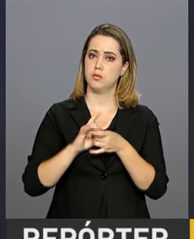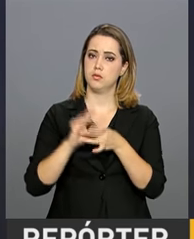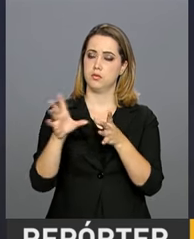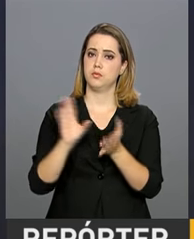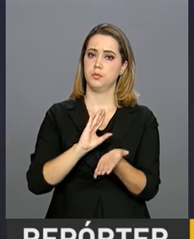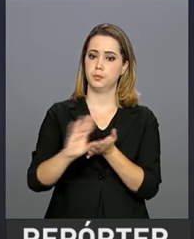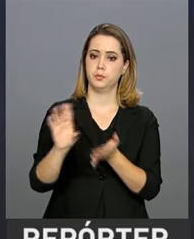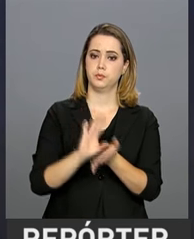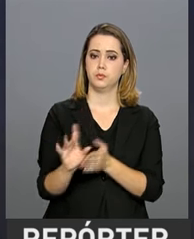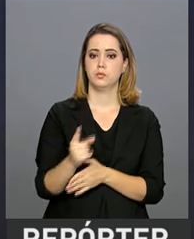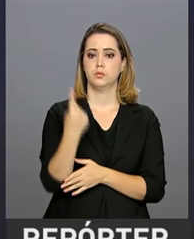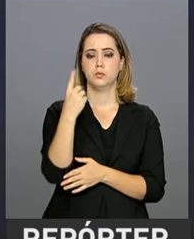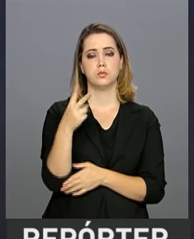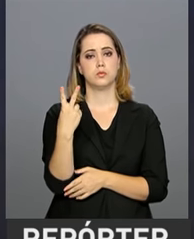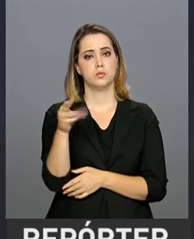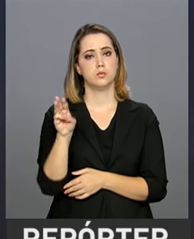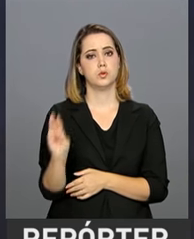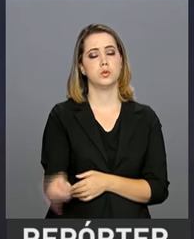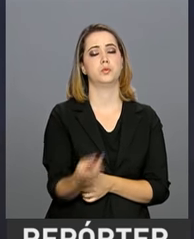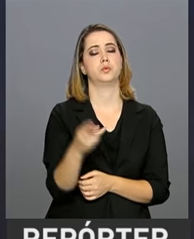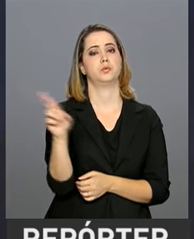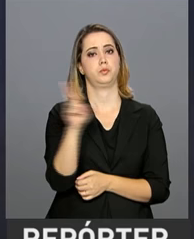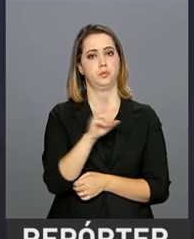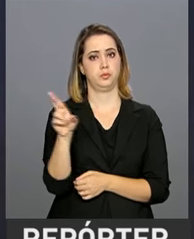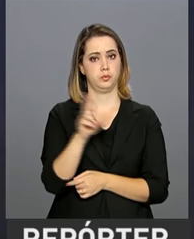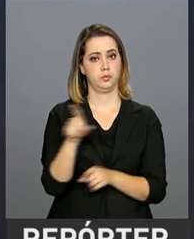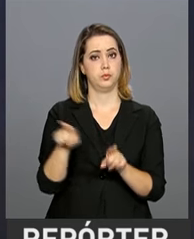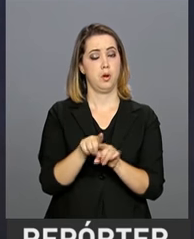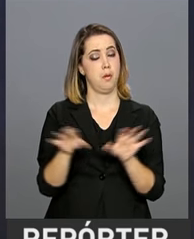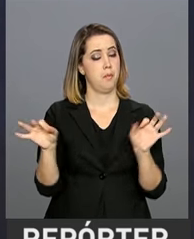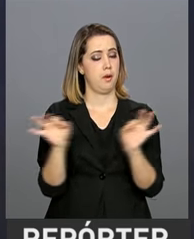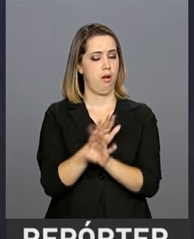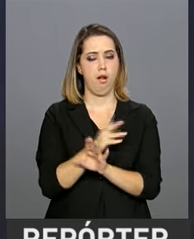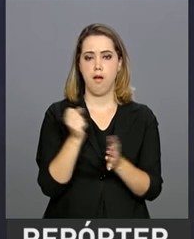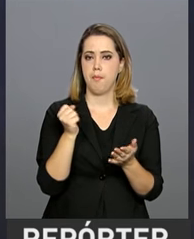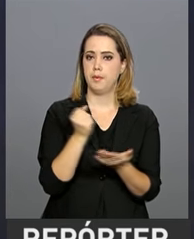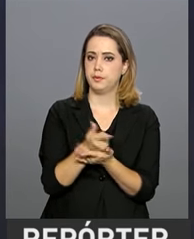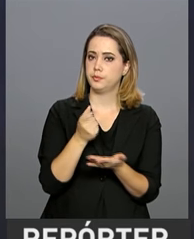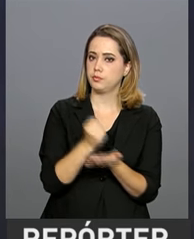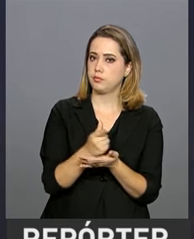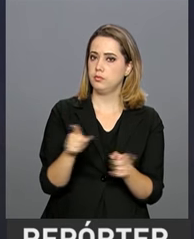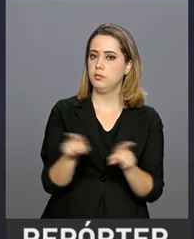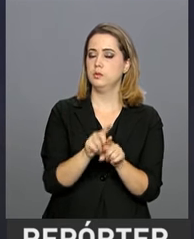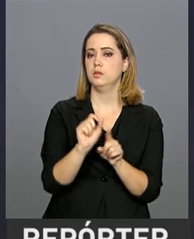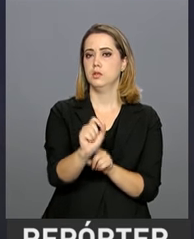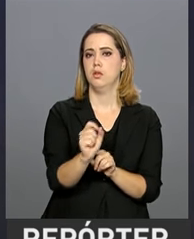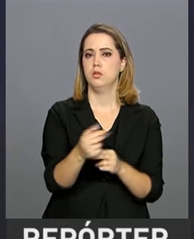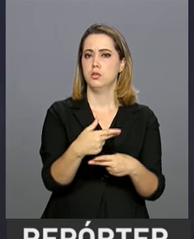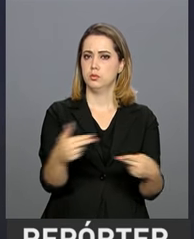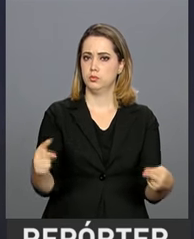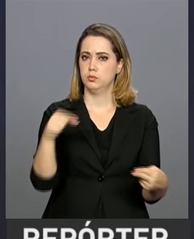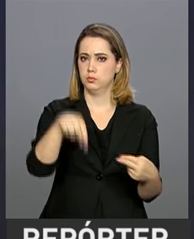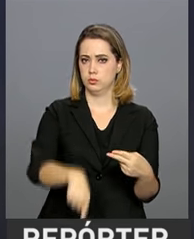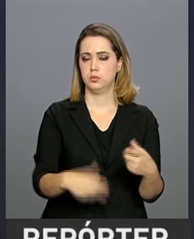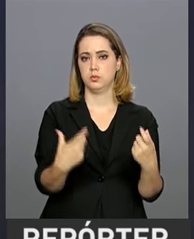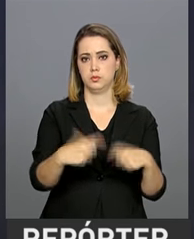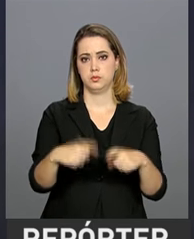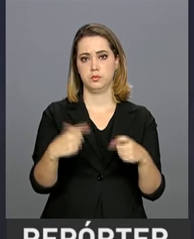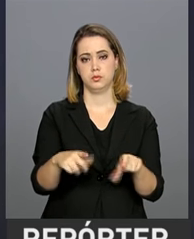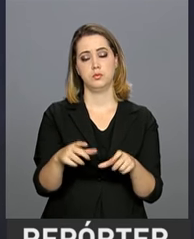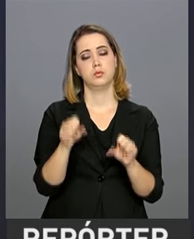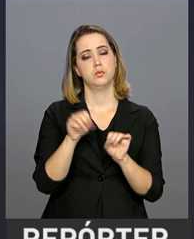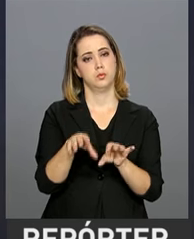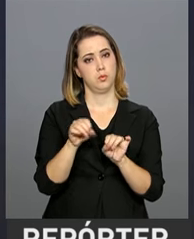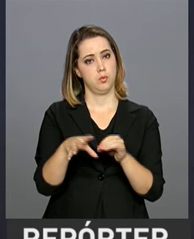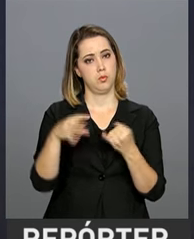recursos. Um deles de R$ 2,1 milhões para finalizar a compra e a instalação de equipamentos aqui no campus de Serra Talhada